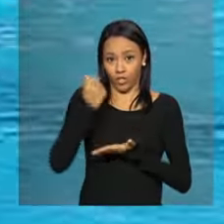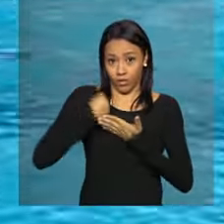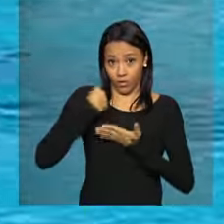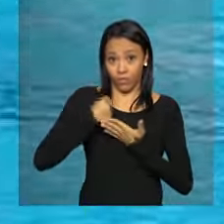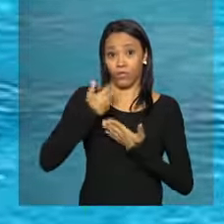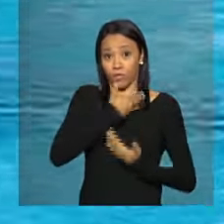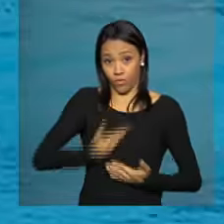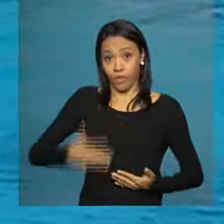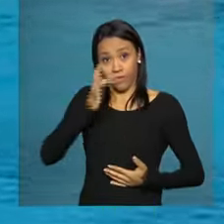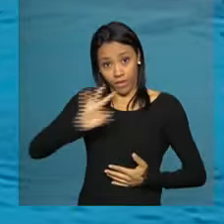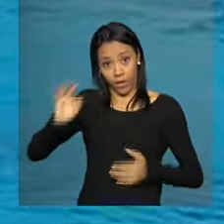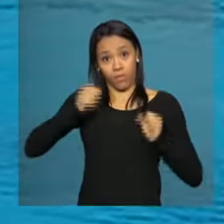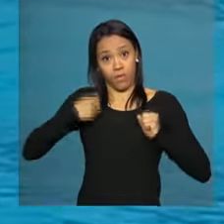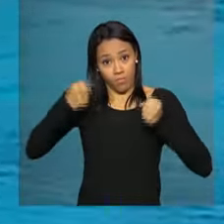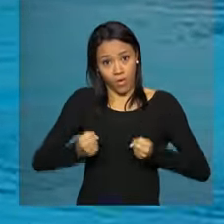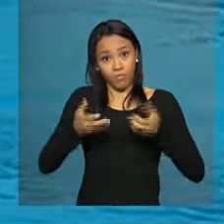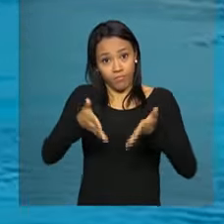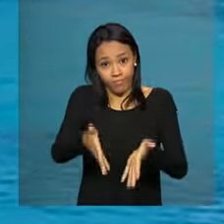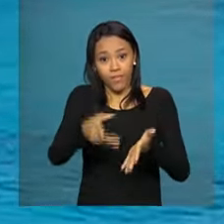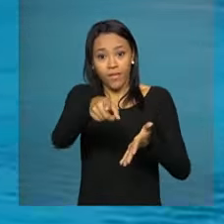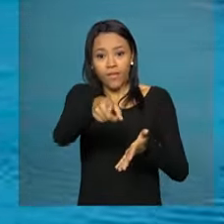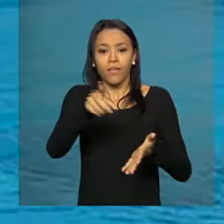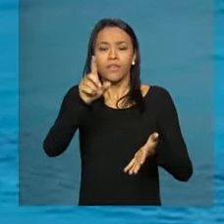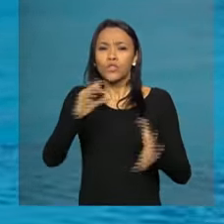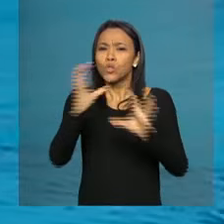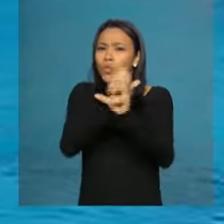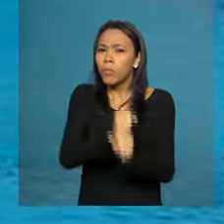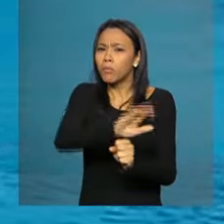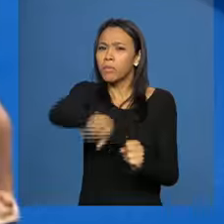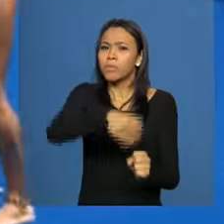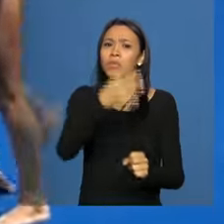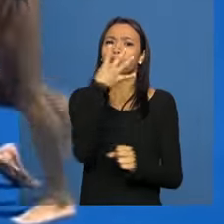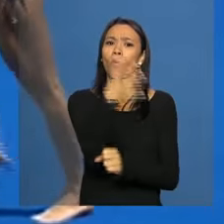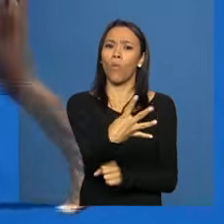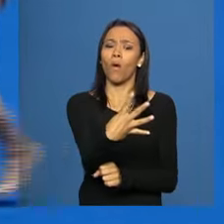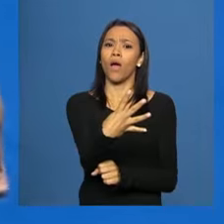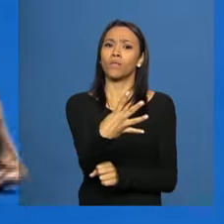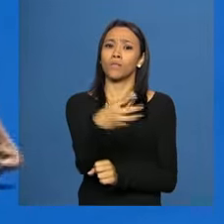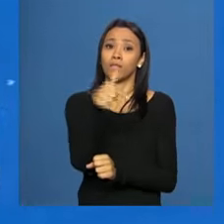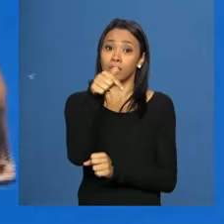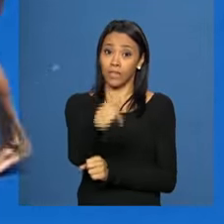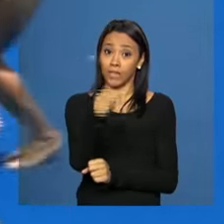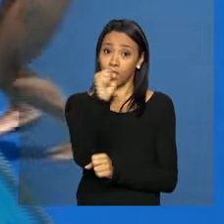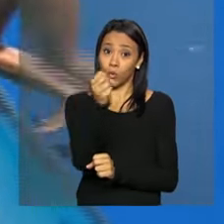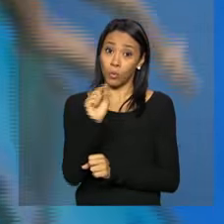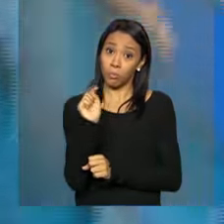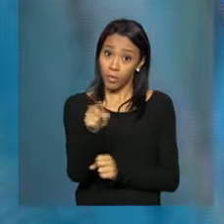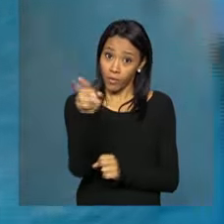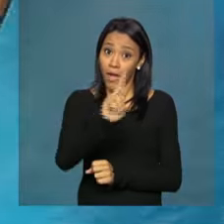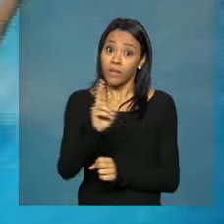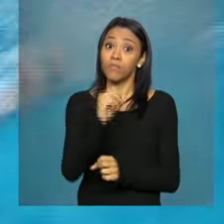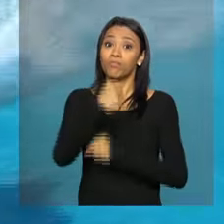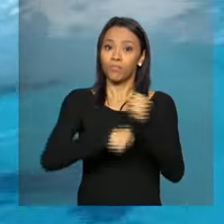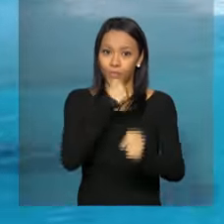e Pódio. Somados, os investimentos correspondem a mais de 478 mil reais por ano.